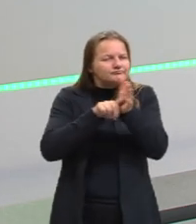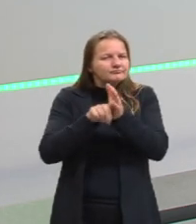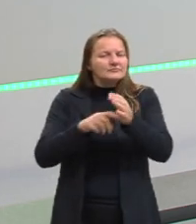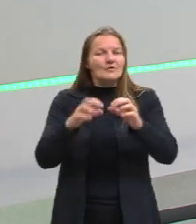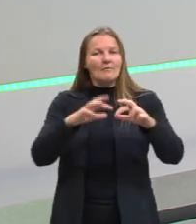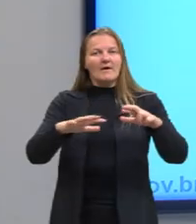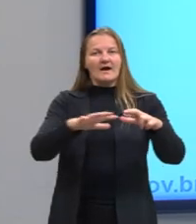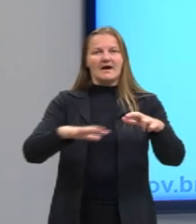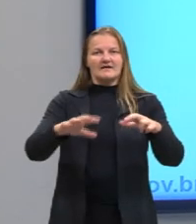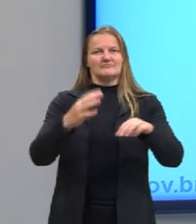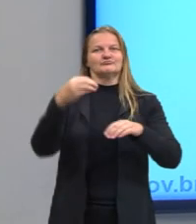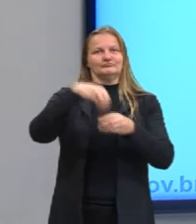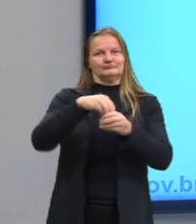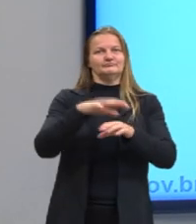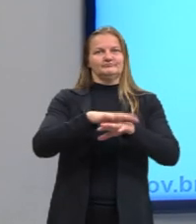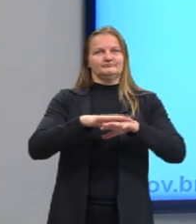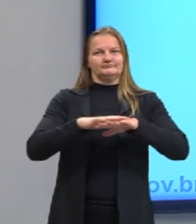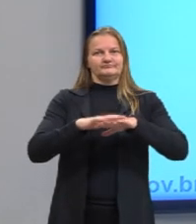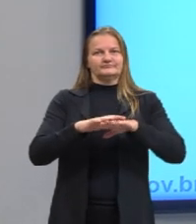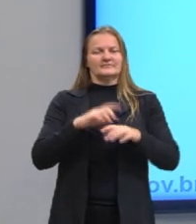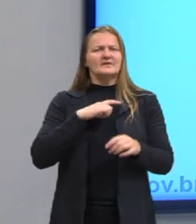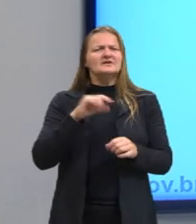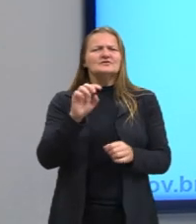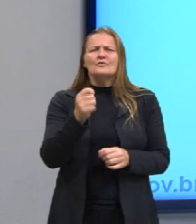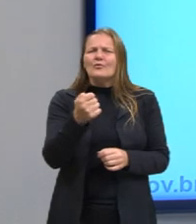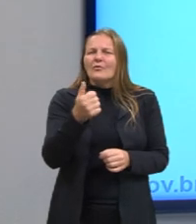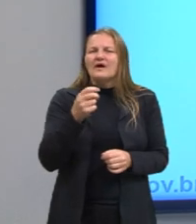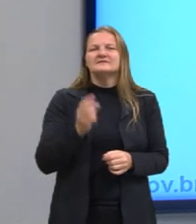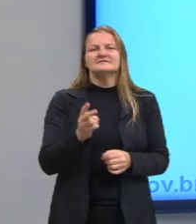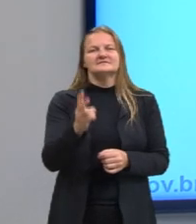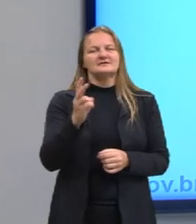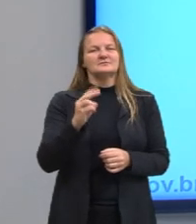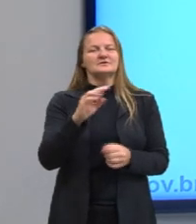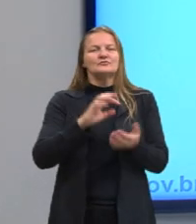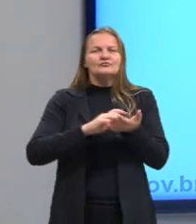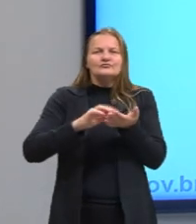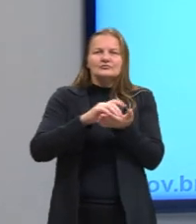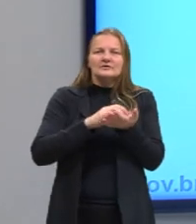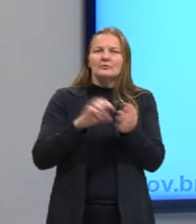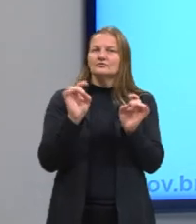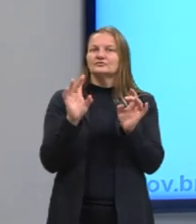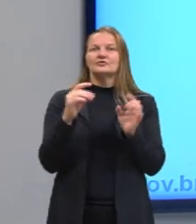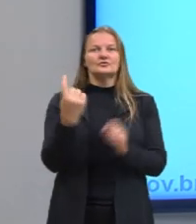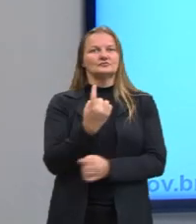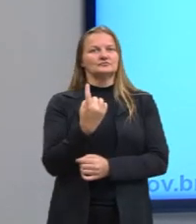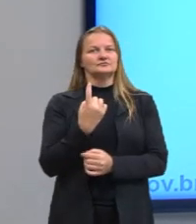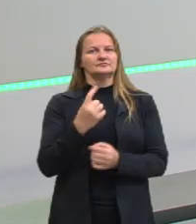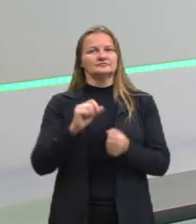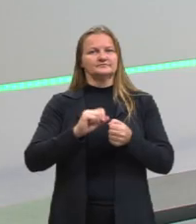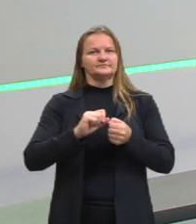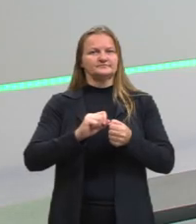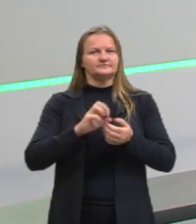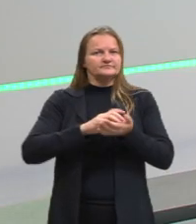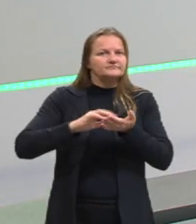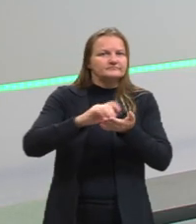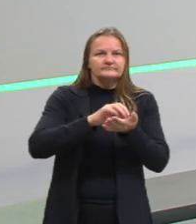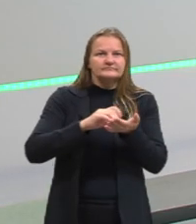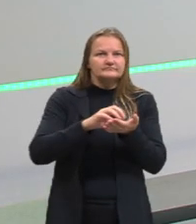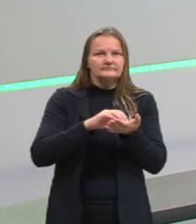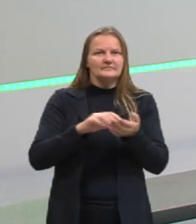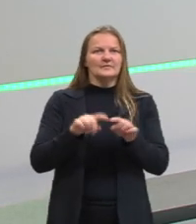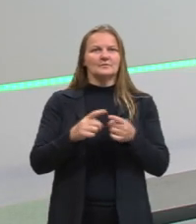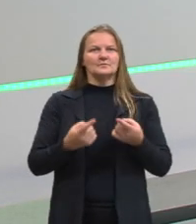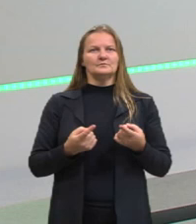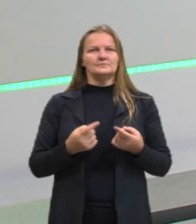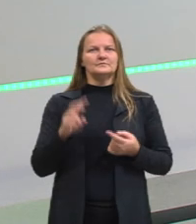matemática, né? Onde, geralmente, não é o cálculo simplesmente da gente fazer cálculos, né? Que a gente